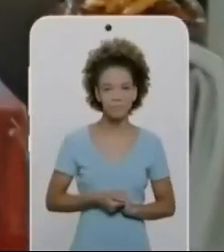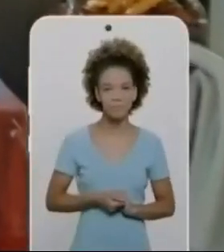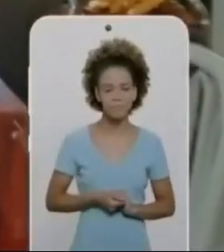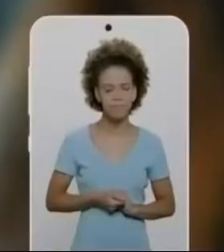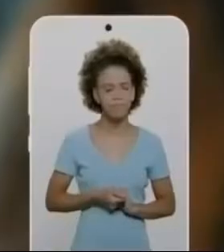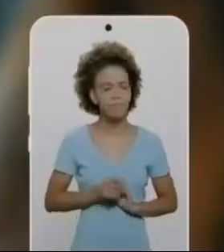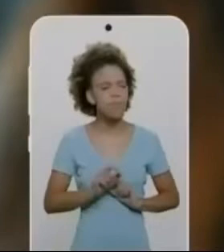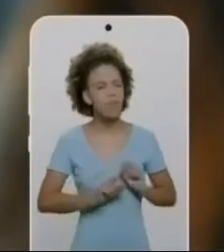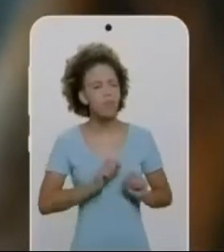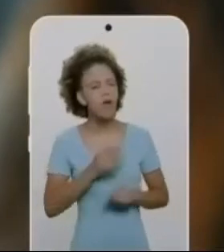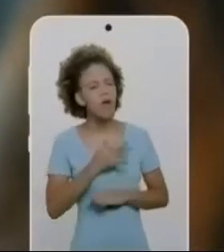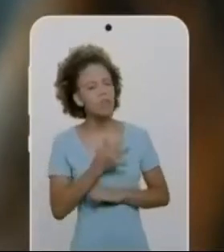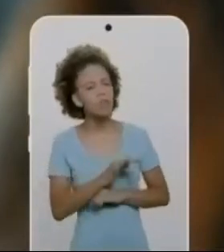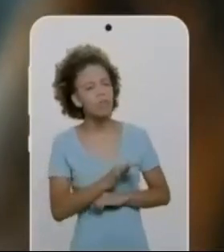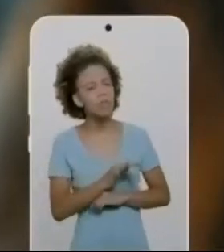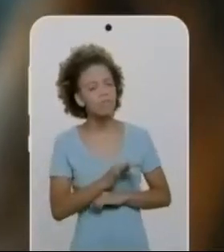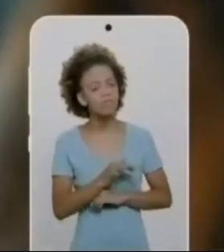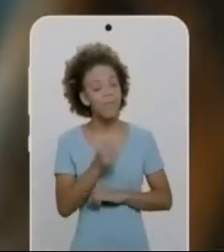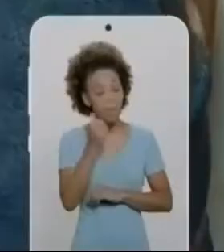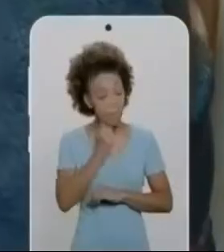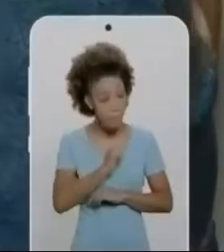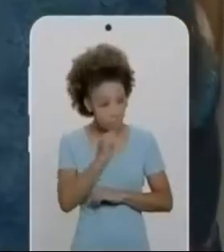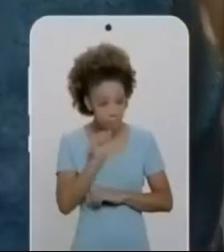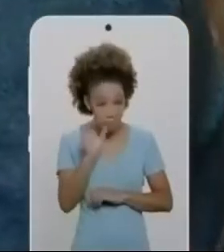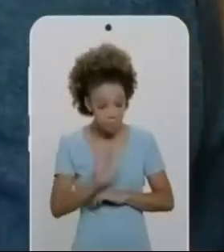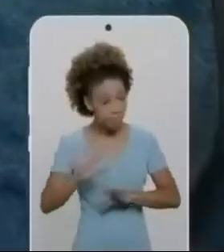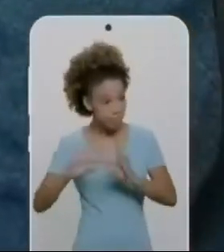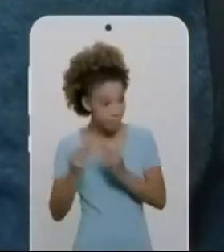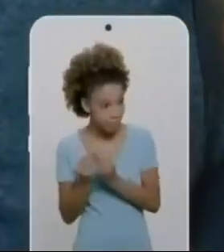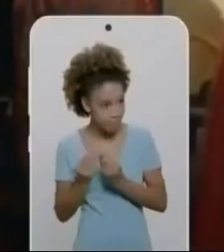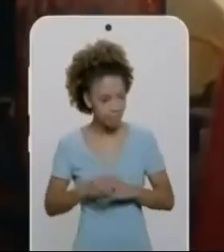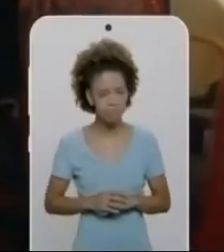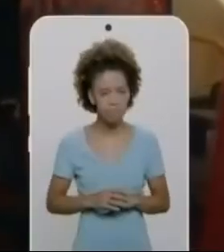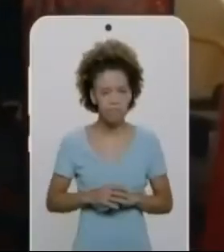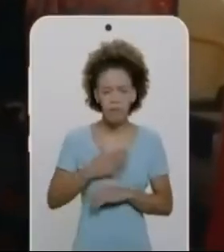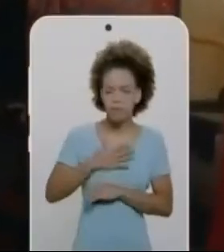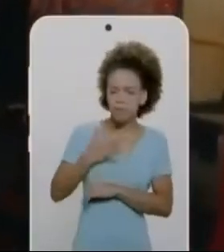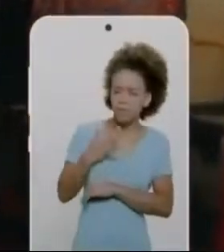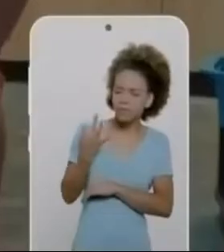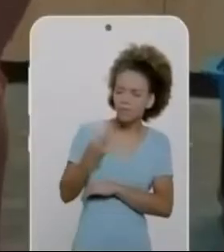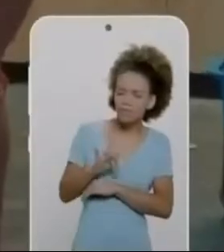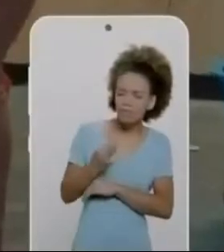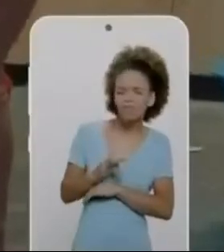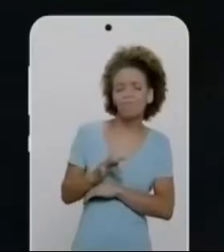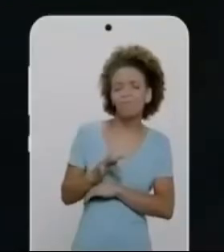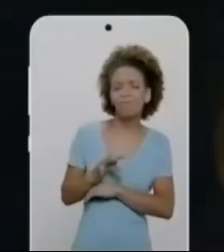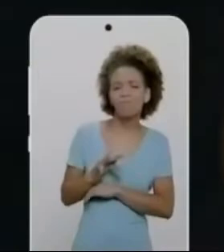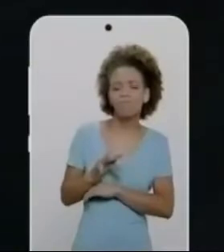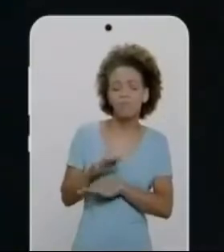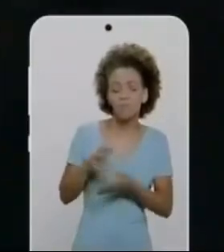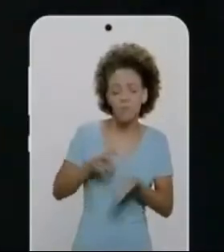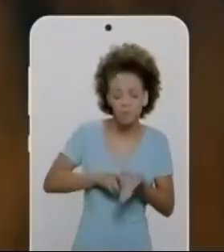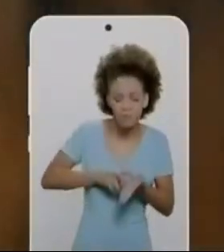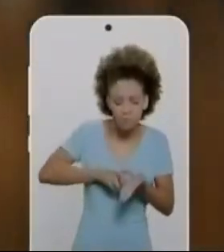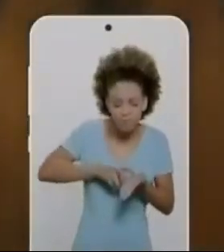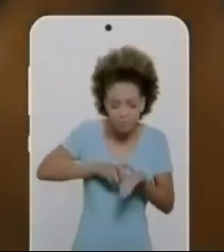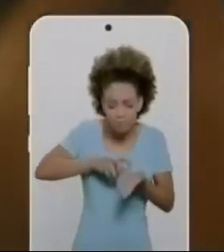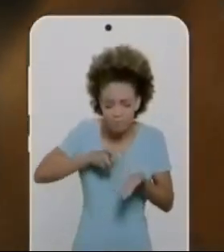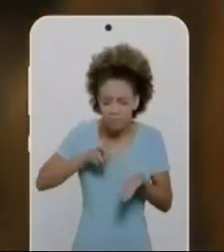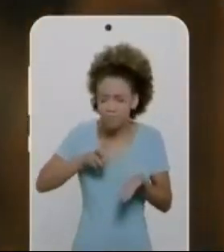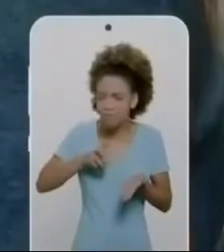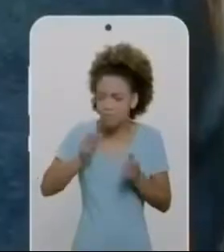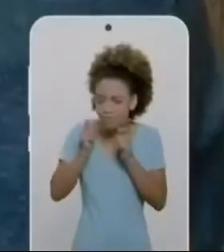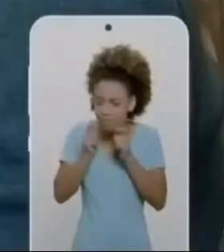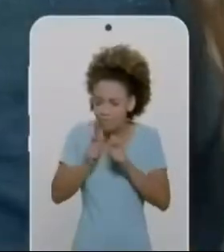Qual é a maior dor como brasileira e como mãe de família? Minha maior dor é quando eu acordava de manhã e